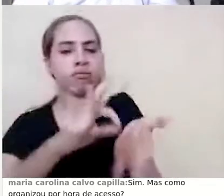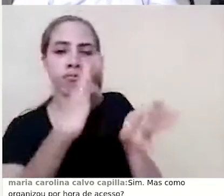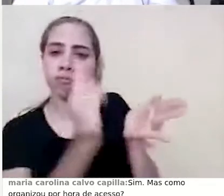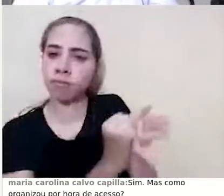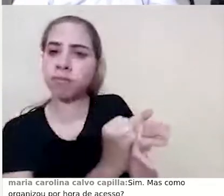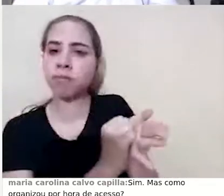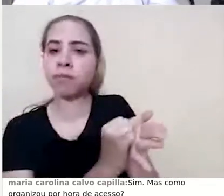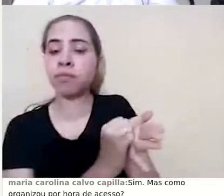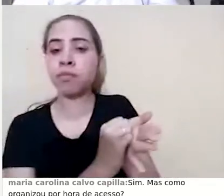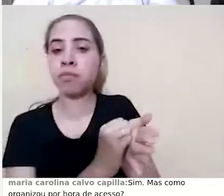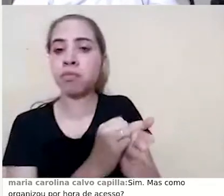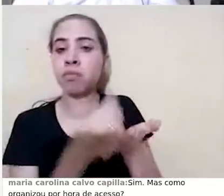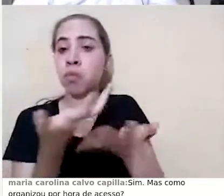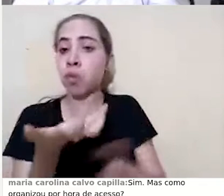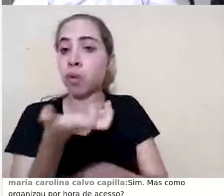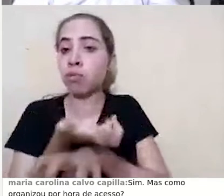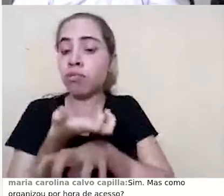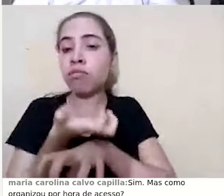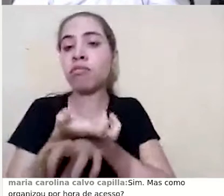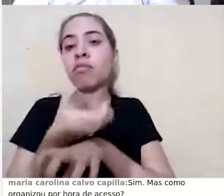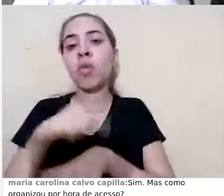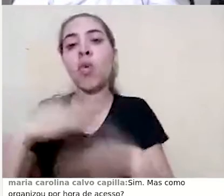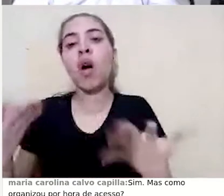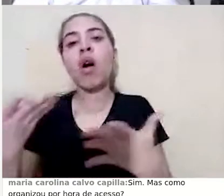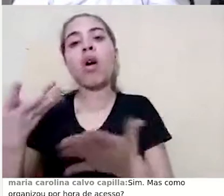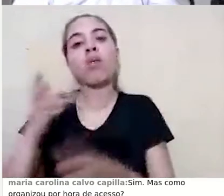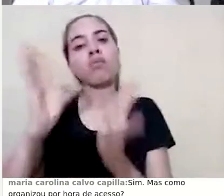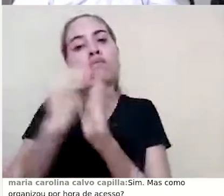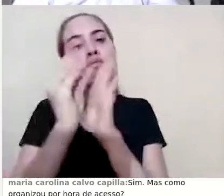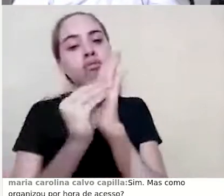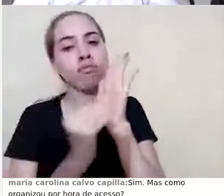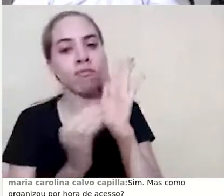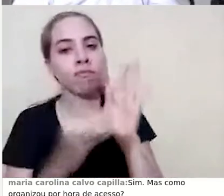e quais conteúdos ela acessou.